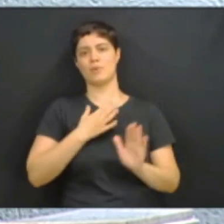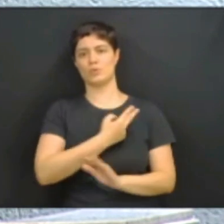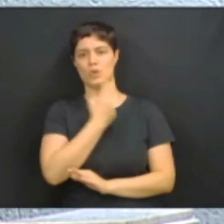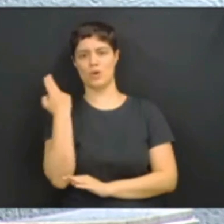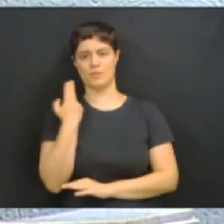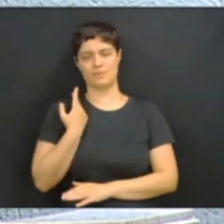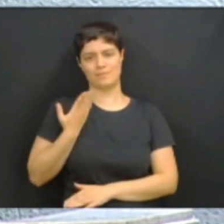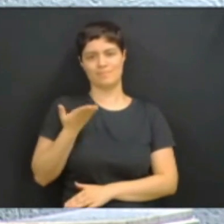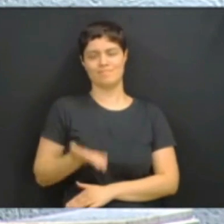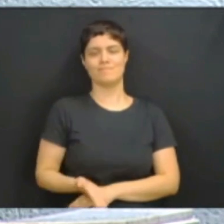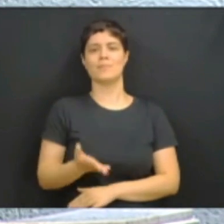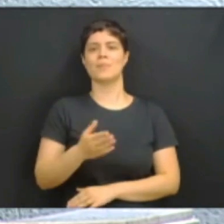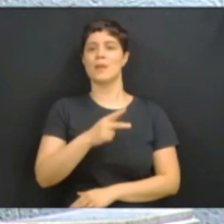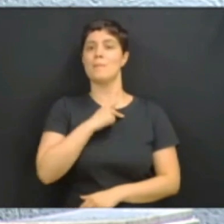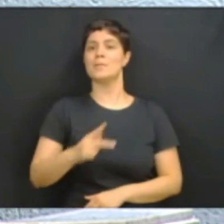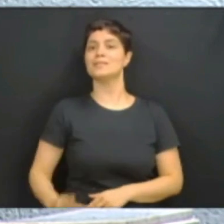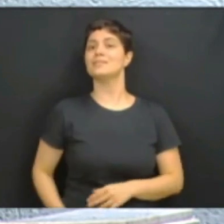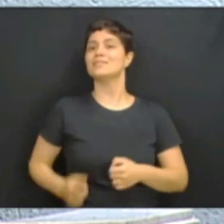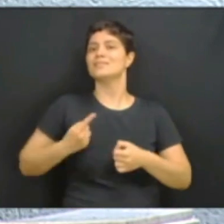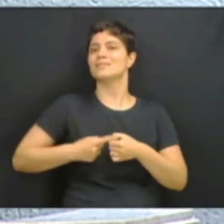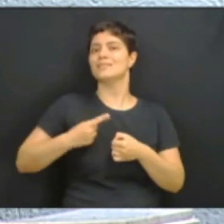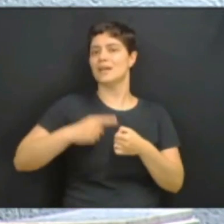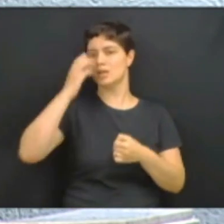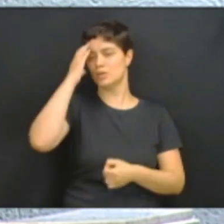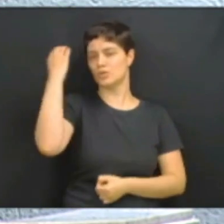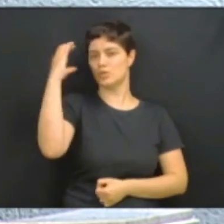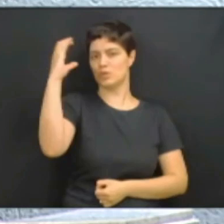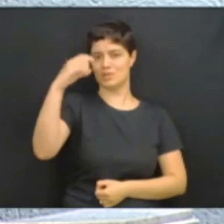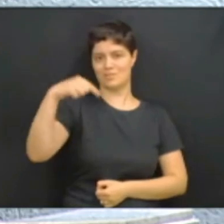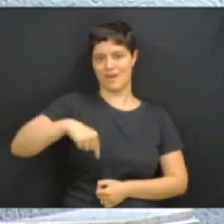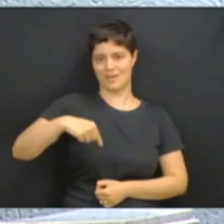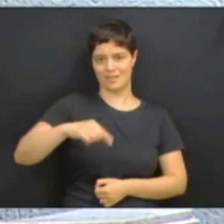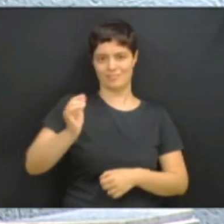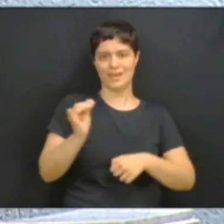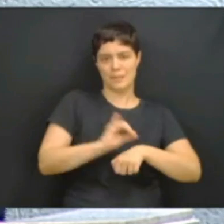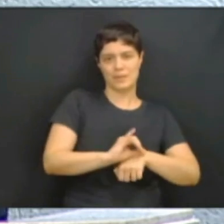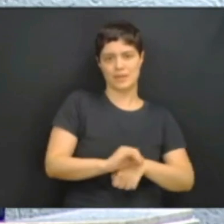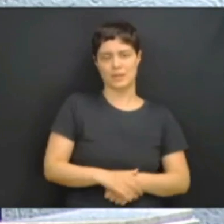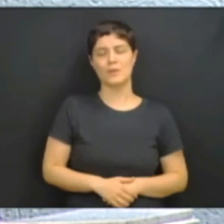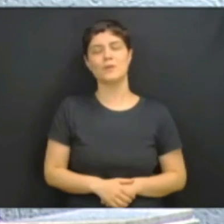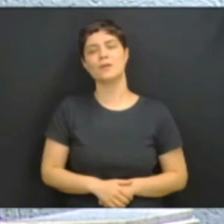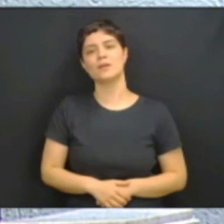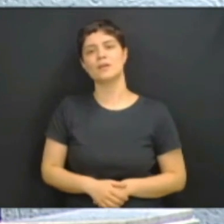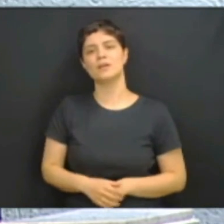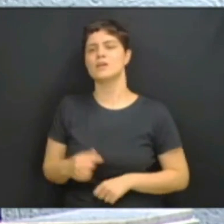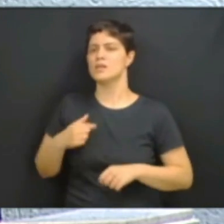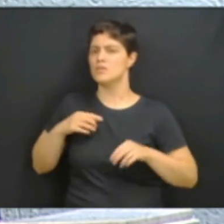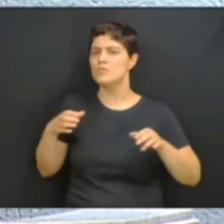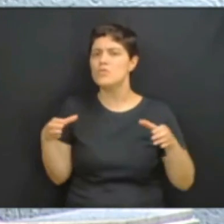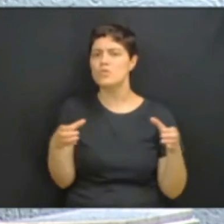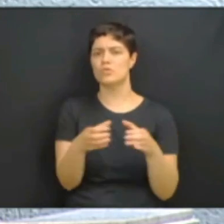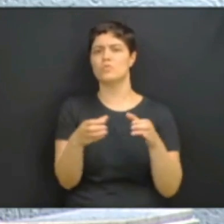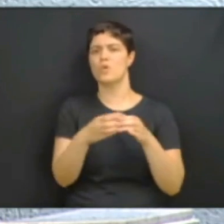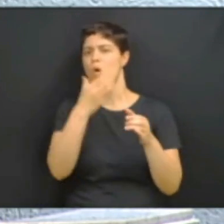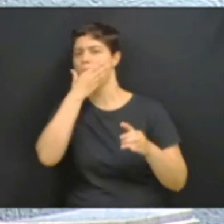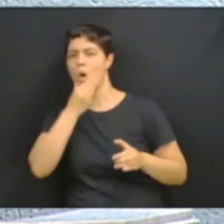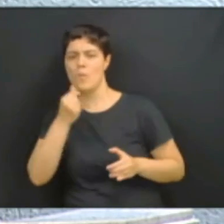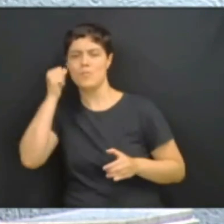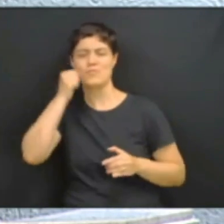municipal do partido aqui na capital. Na companhia de homens e mulheres valorosos,